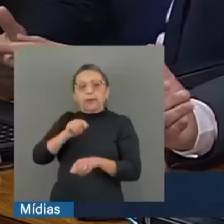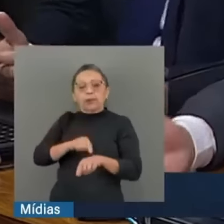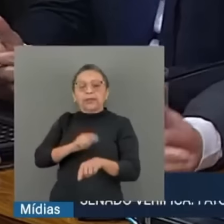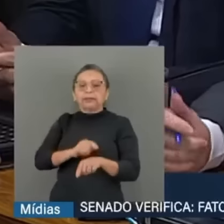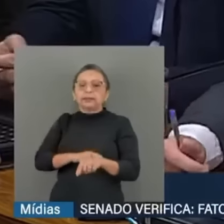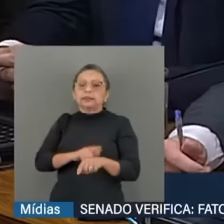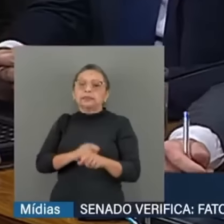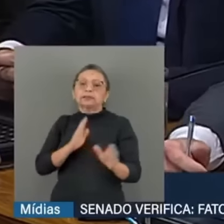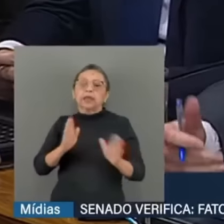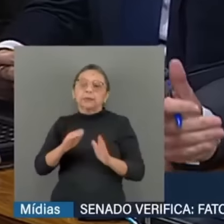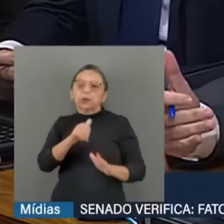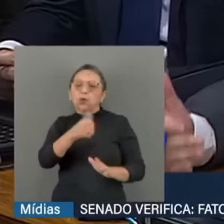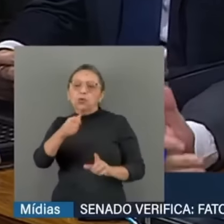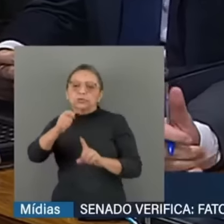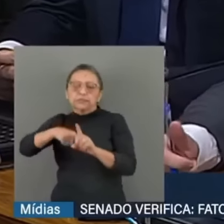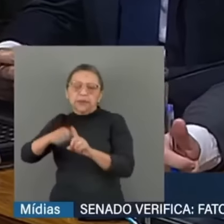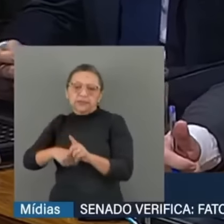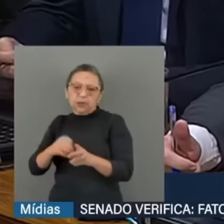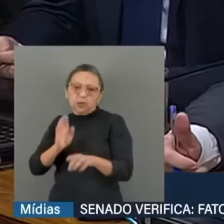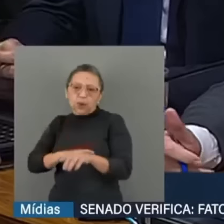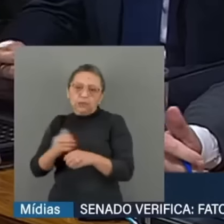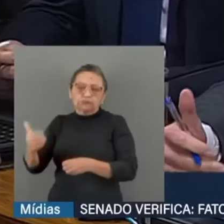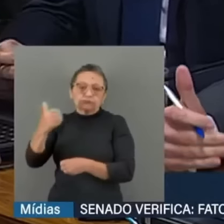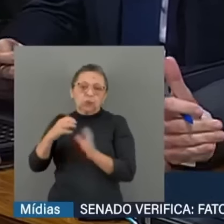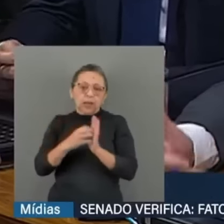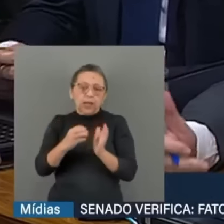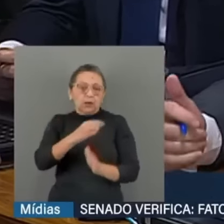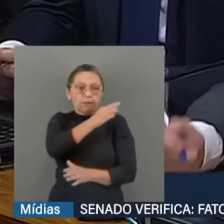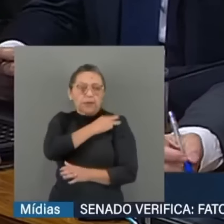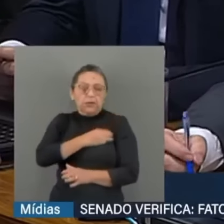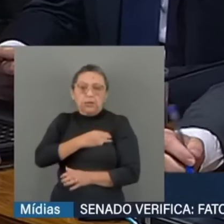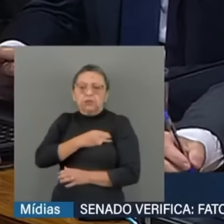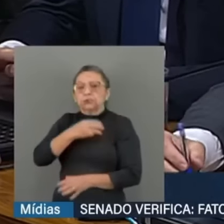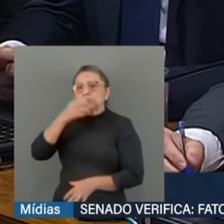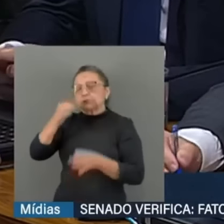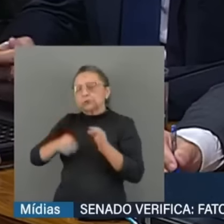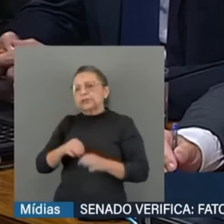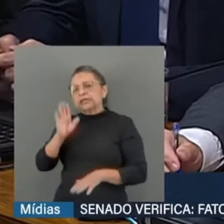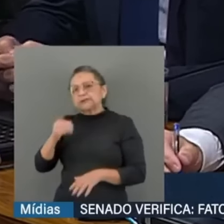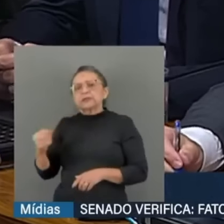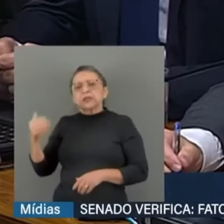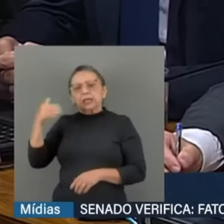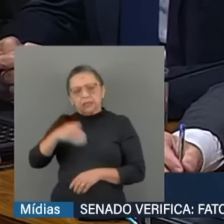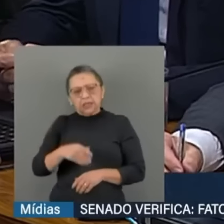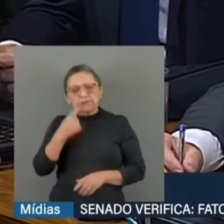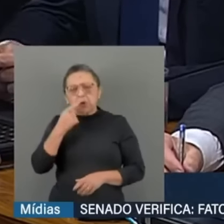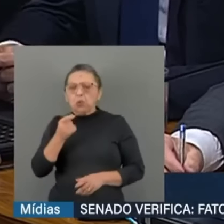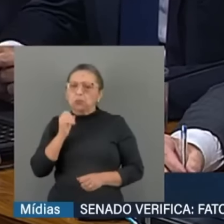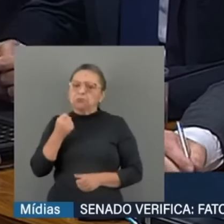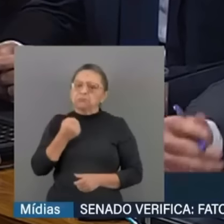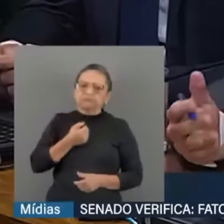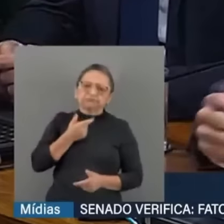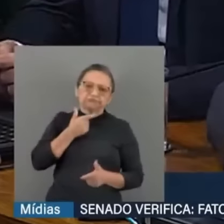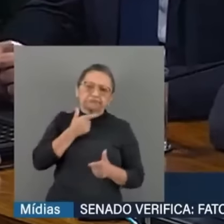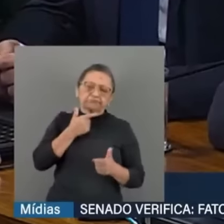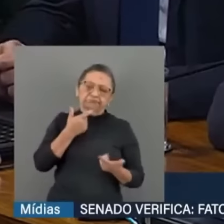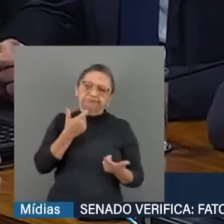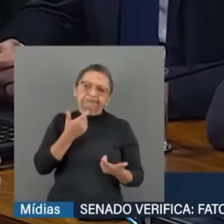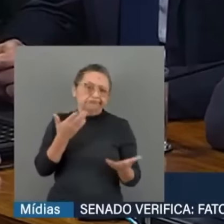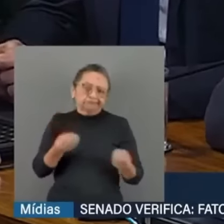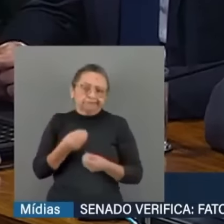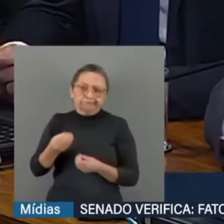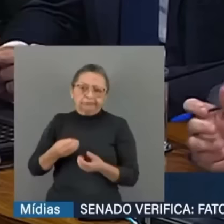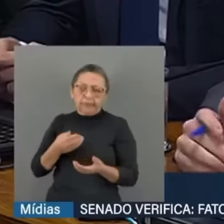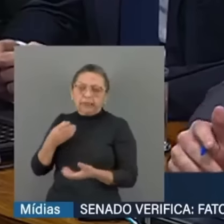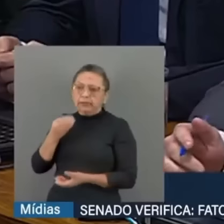dele E a paciência Maldonador E a paciência Do Dino Como sabe Um pai Que explica Para o filho Pequeno Não Veja bem